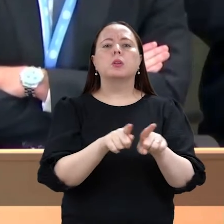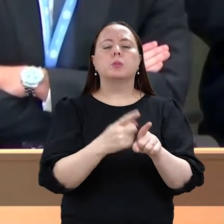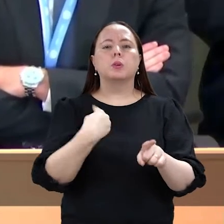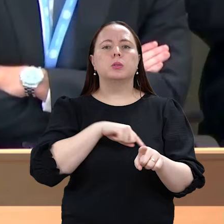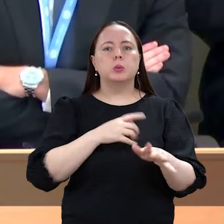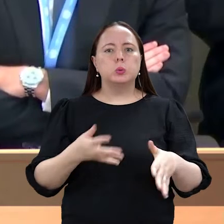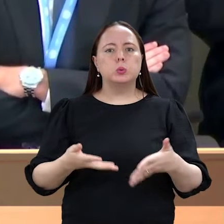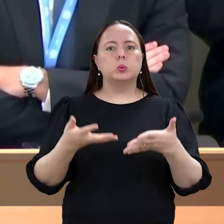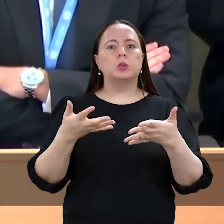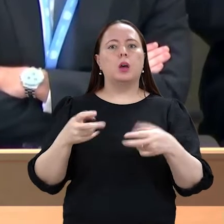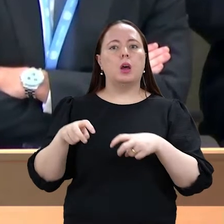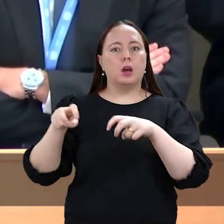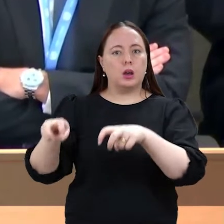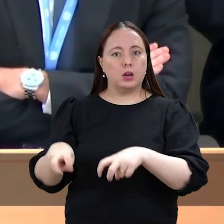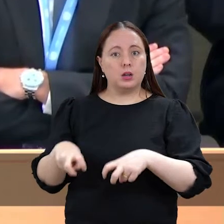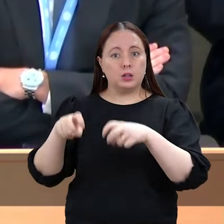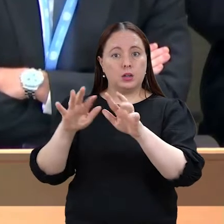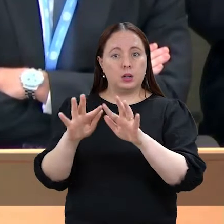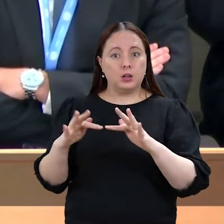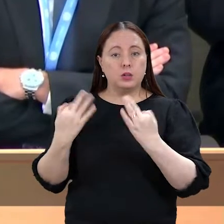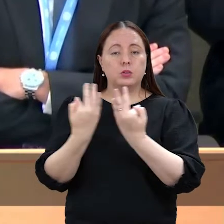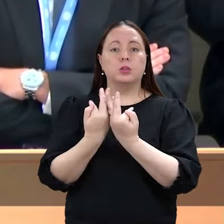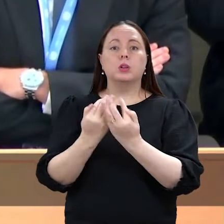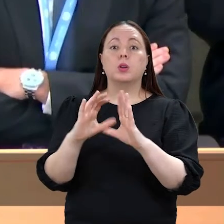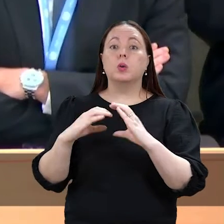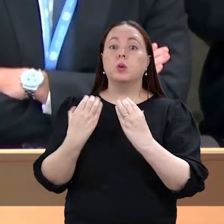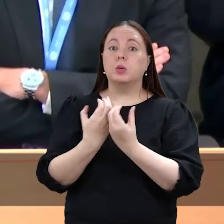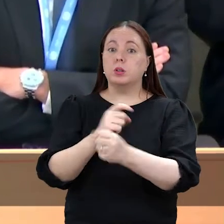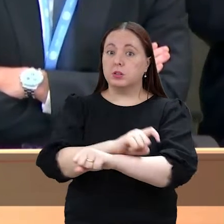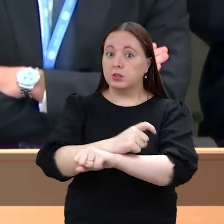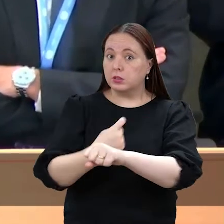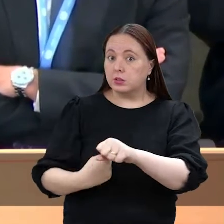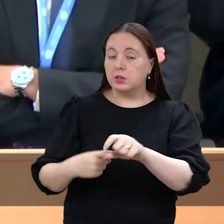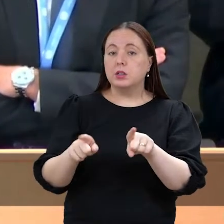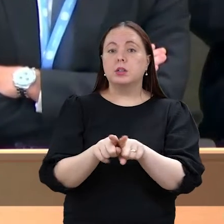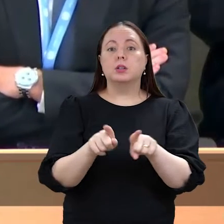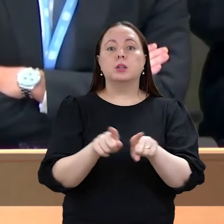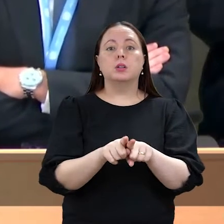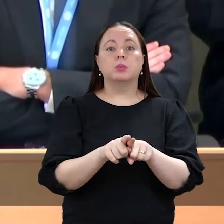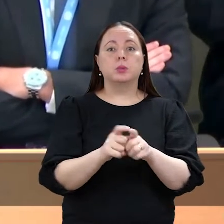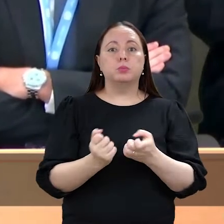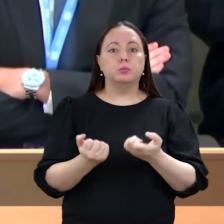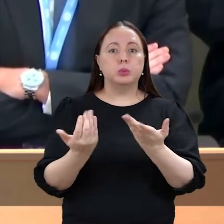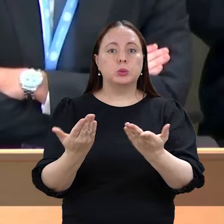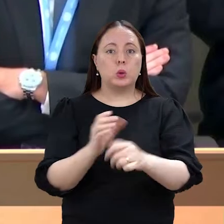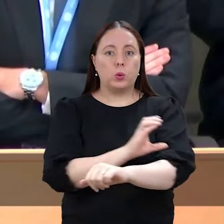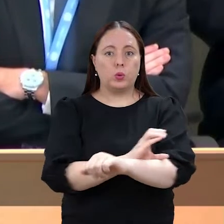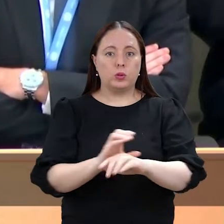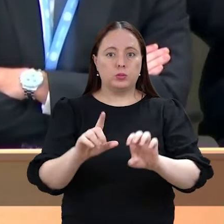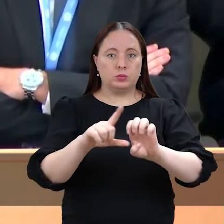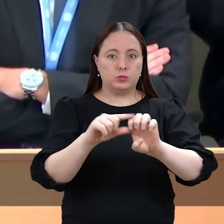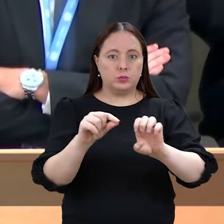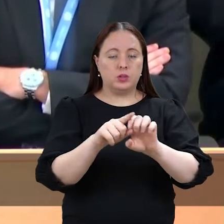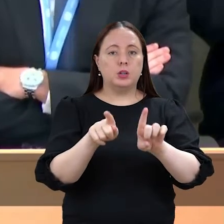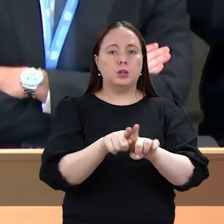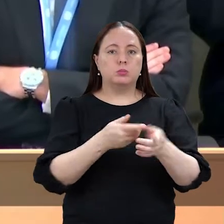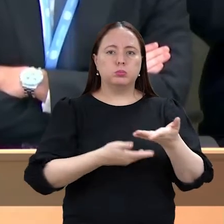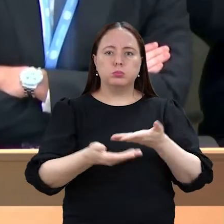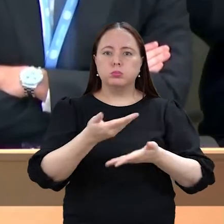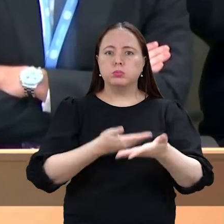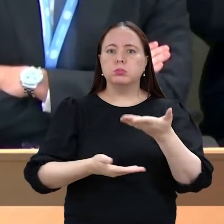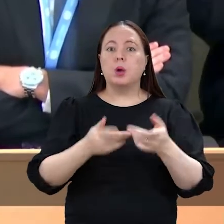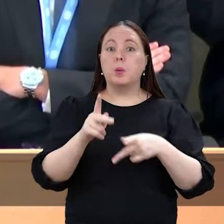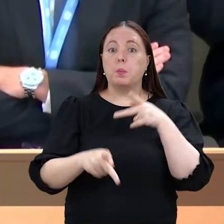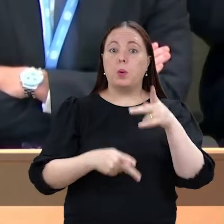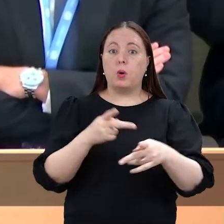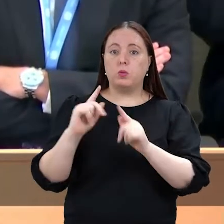a agricultura familiar em comunidades quilombolas e oferecemos cursos de empreendedorismo e cooperativismo